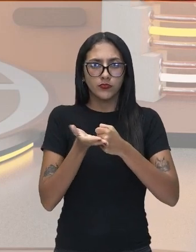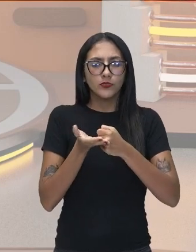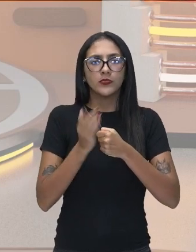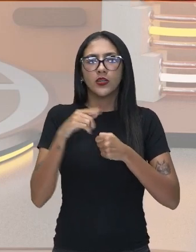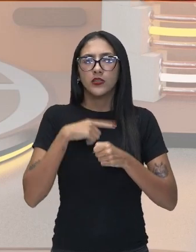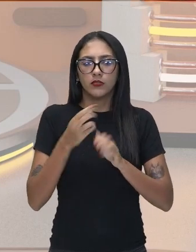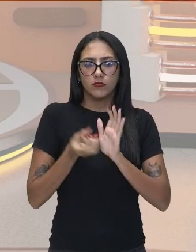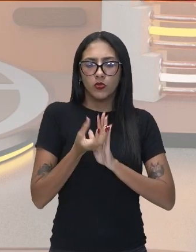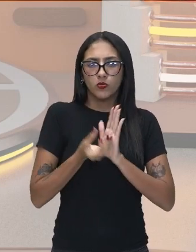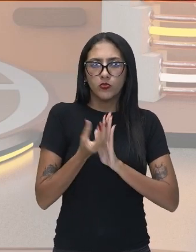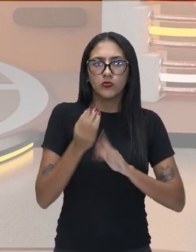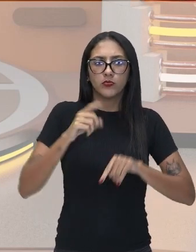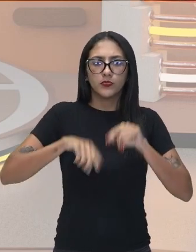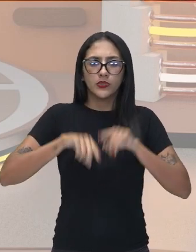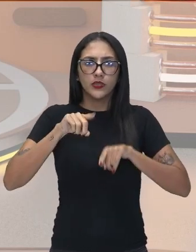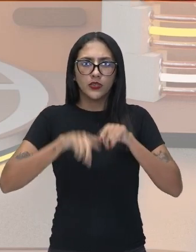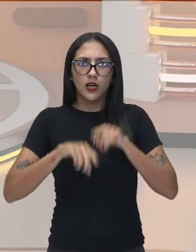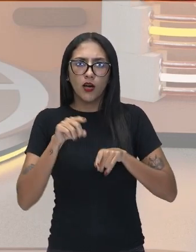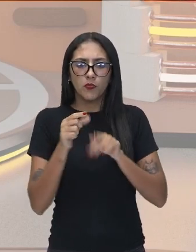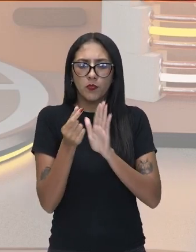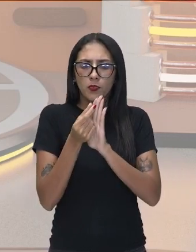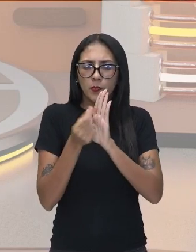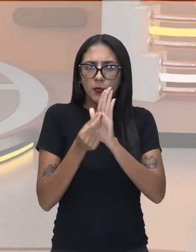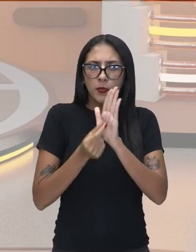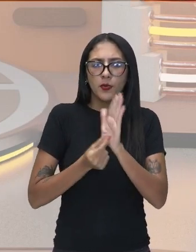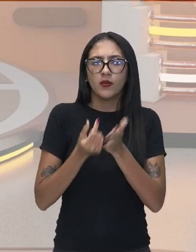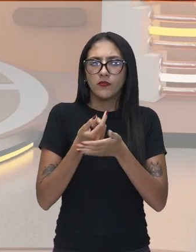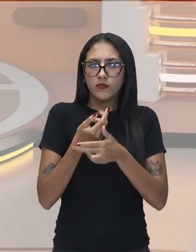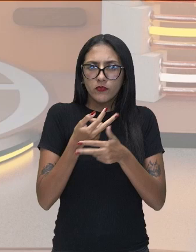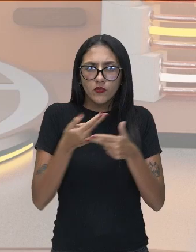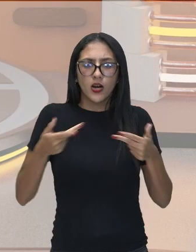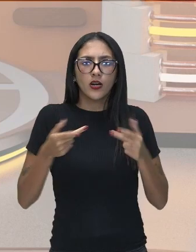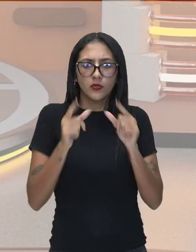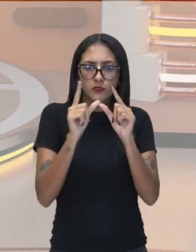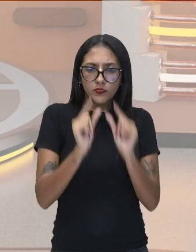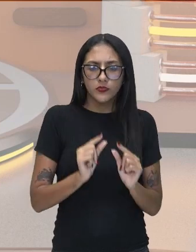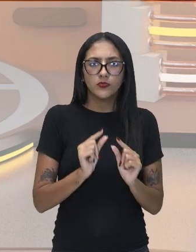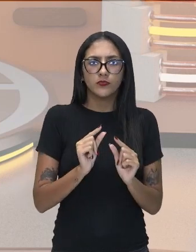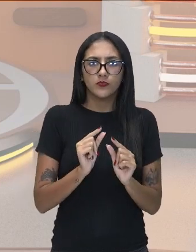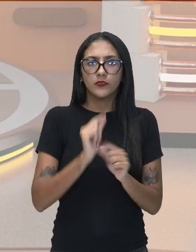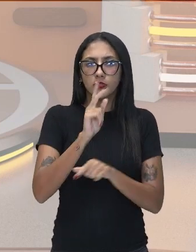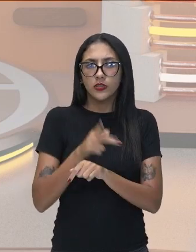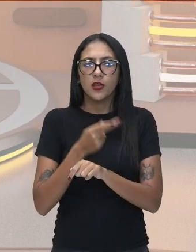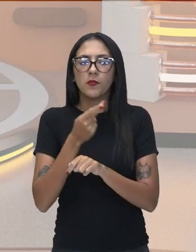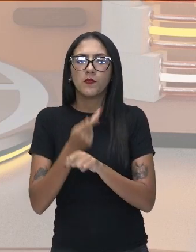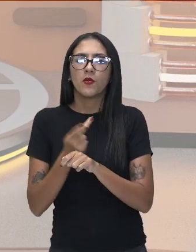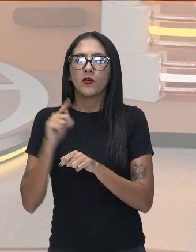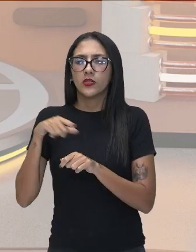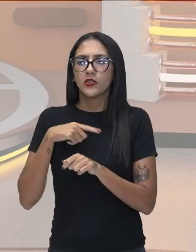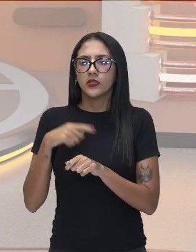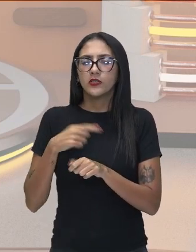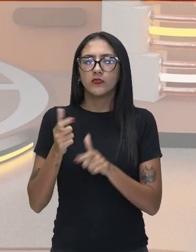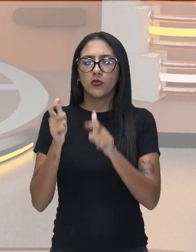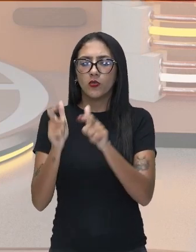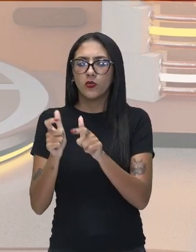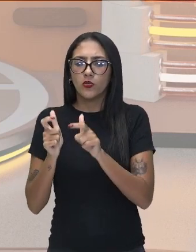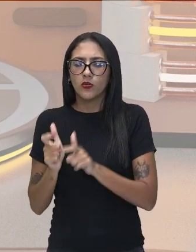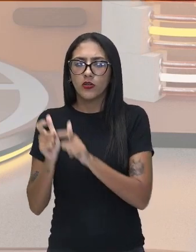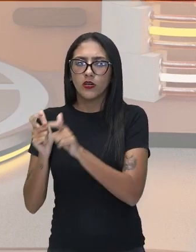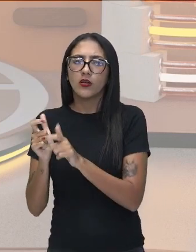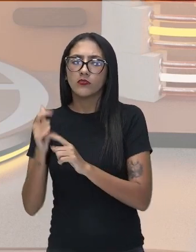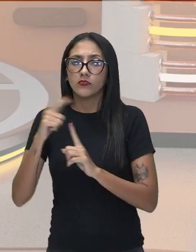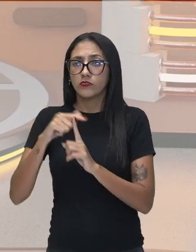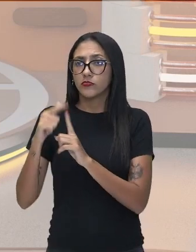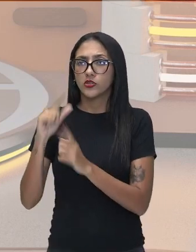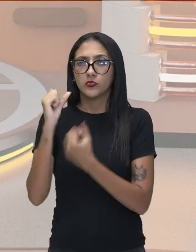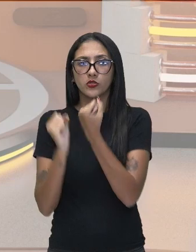fabrica ali peças, por exemplo, que vão posteriormente ir a um tipo de indústria final ali